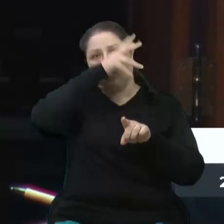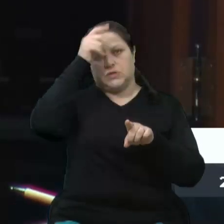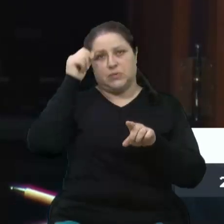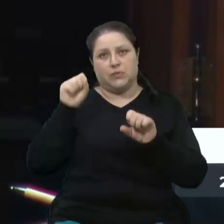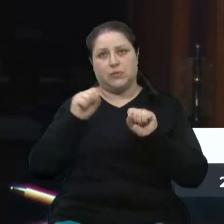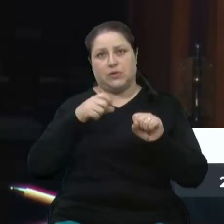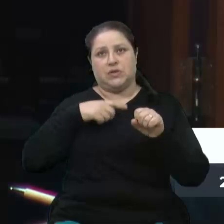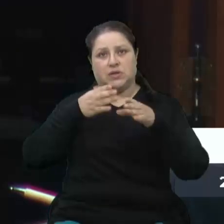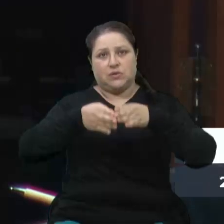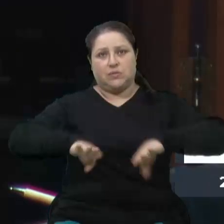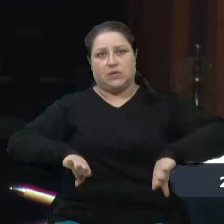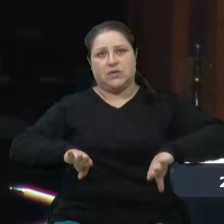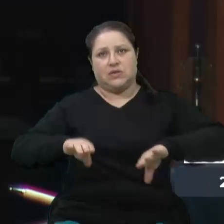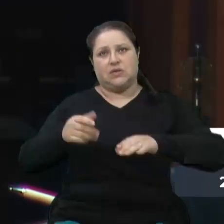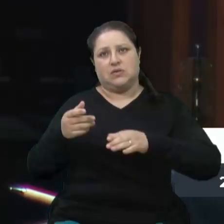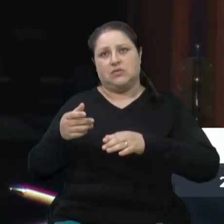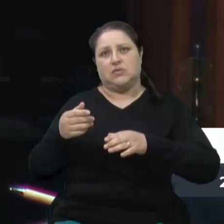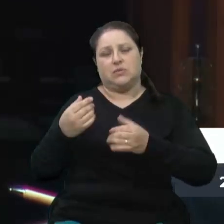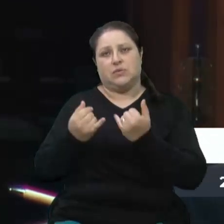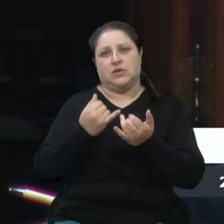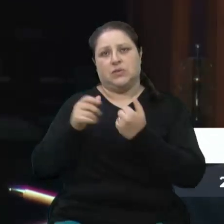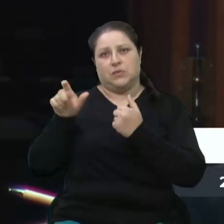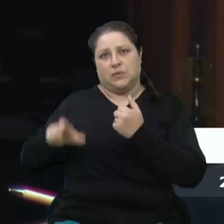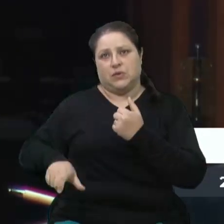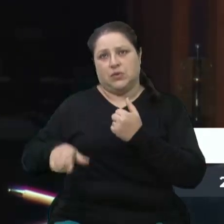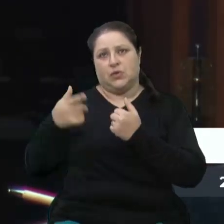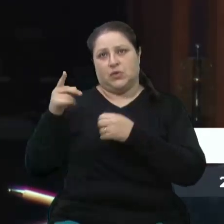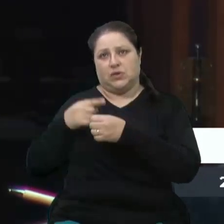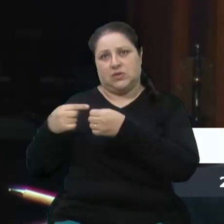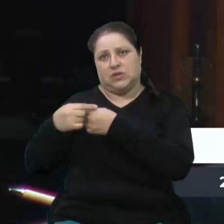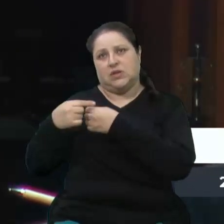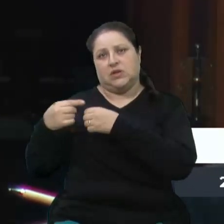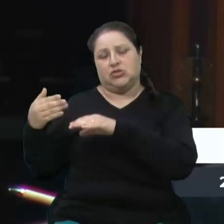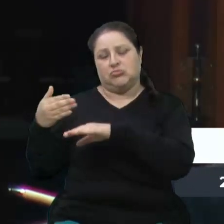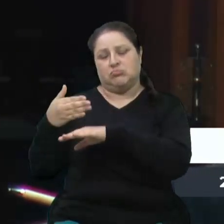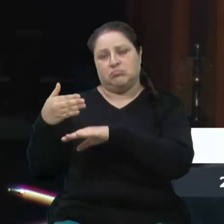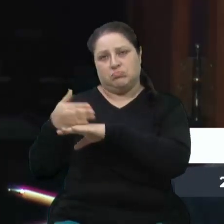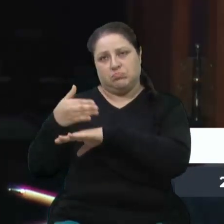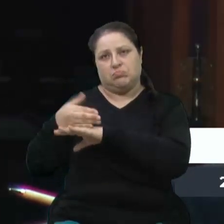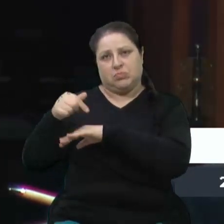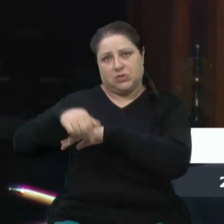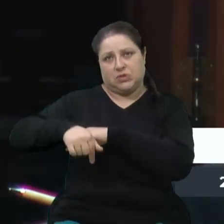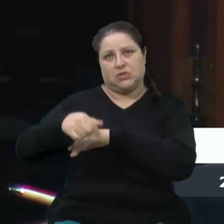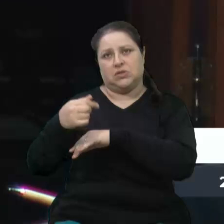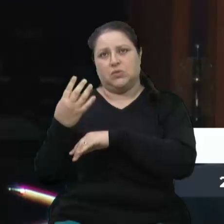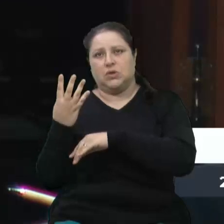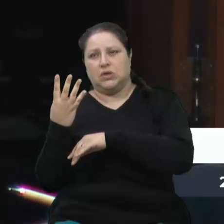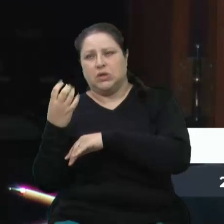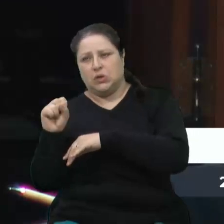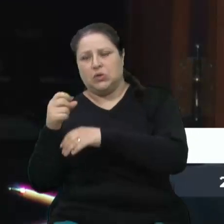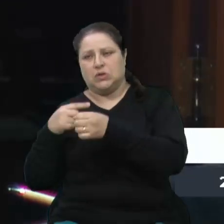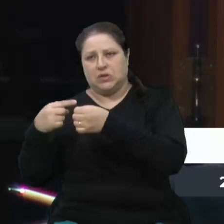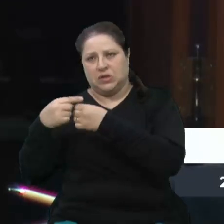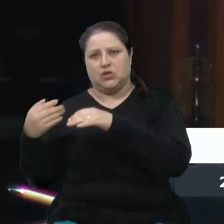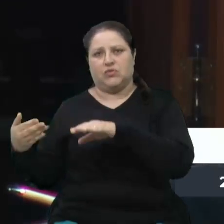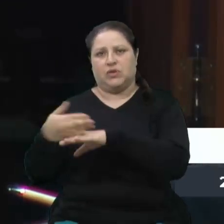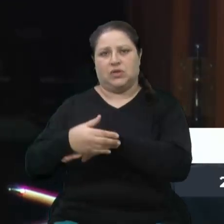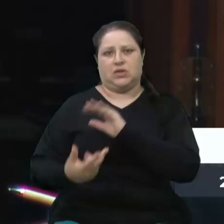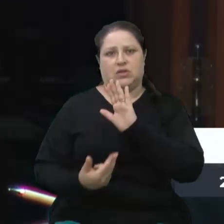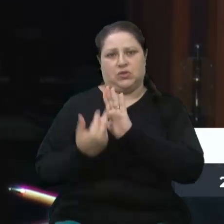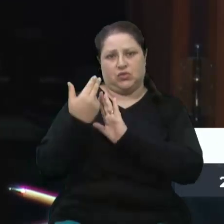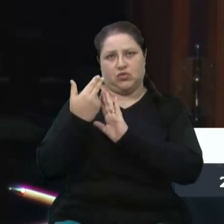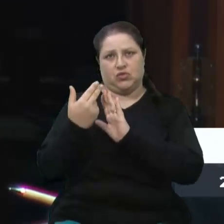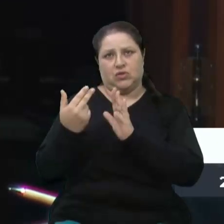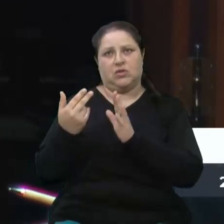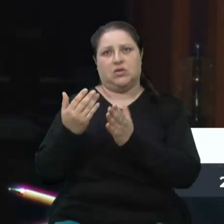Muitas vezes vem aqui o munícipe da sua cidade, das cidades aqui dos 48 municípios, fazer uma intervenção cirúrgica, e aí